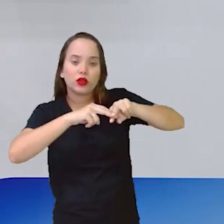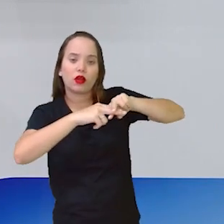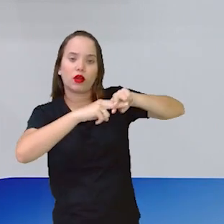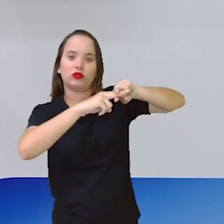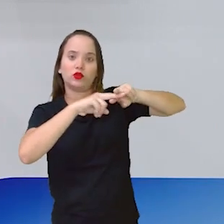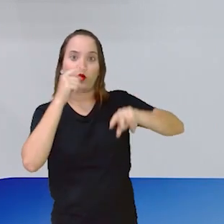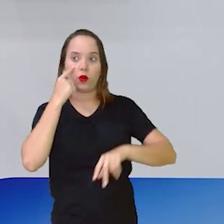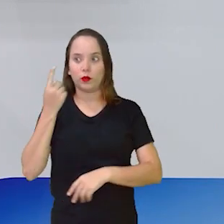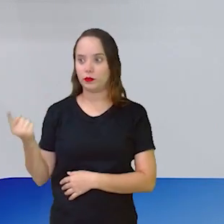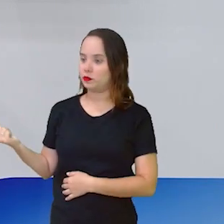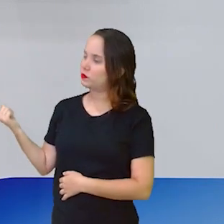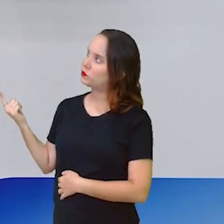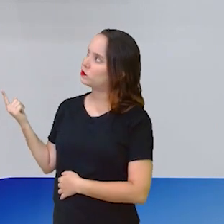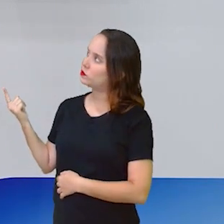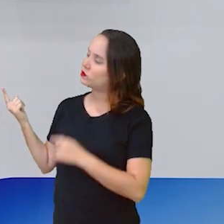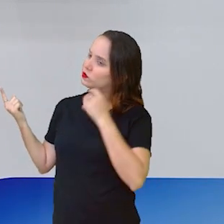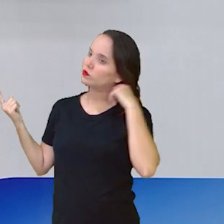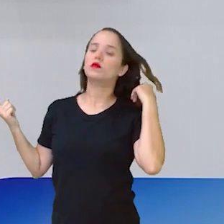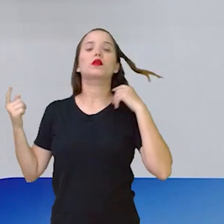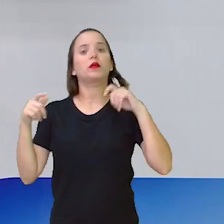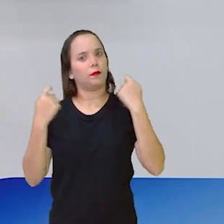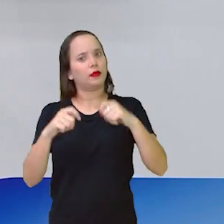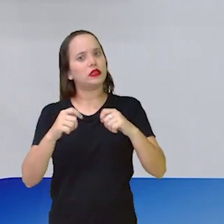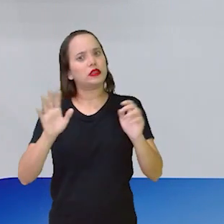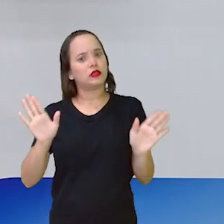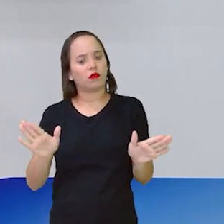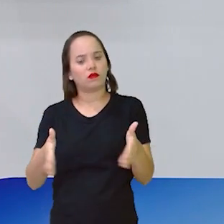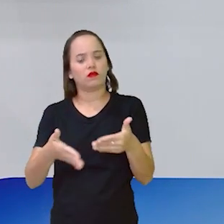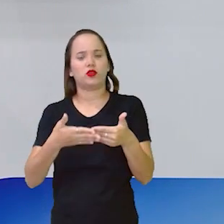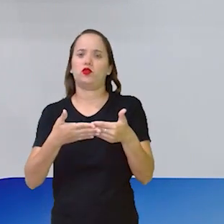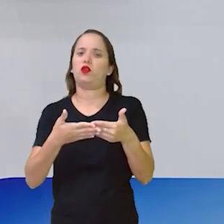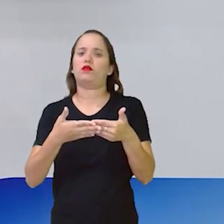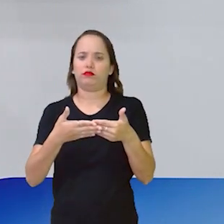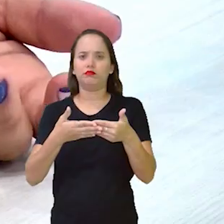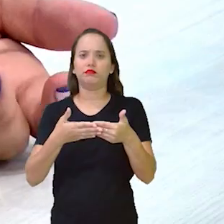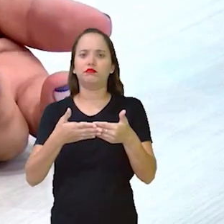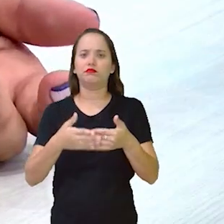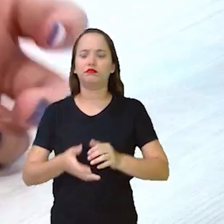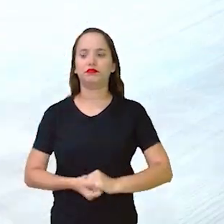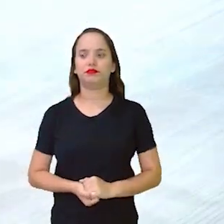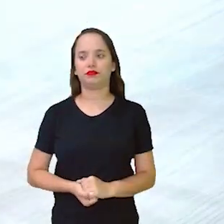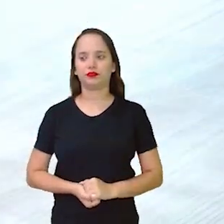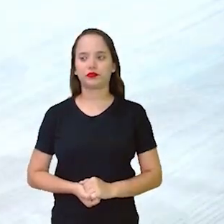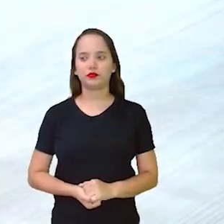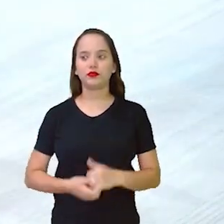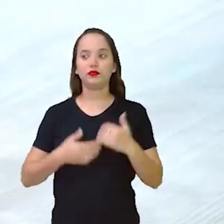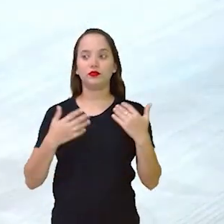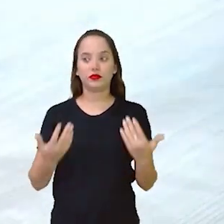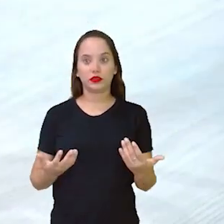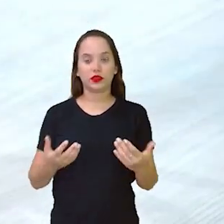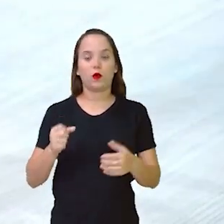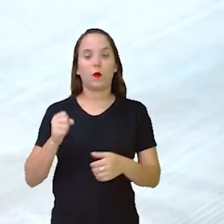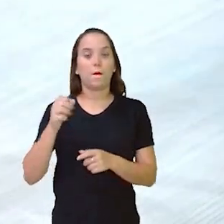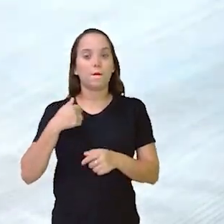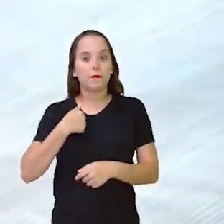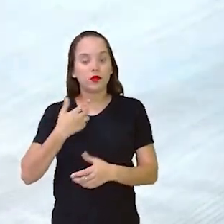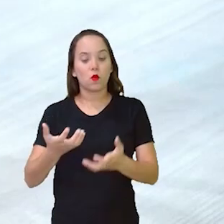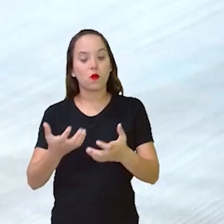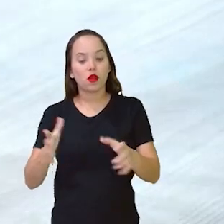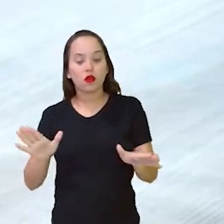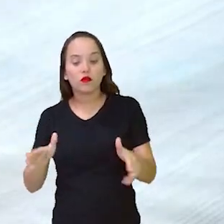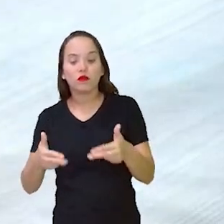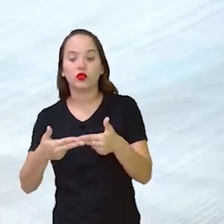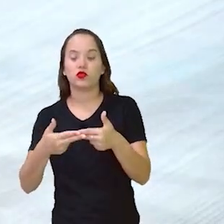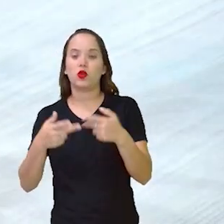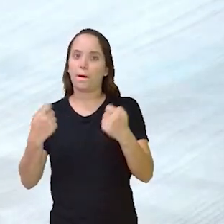outro lado, olha. Para poder fechar o nosso relógio. Então, para isso, primeiro vocês têm